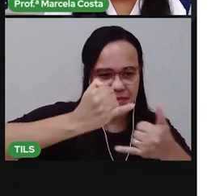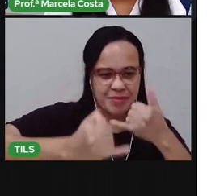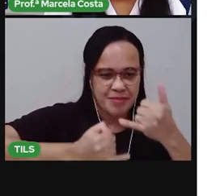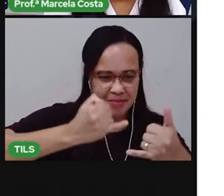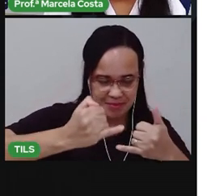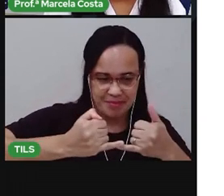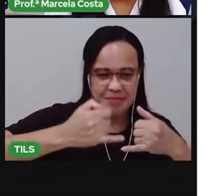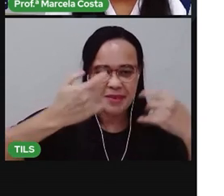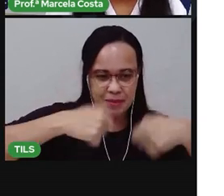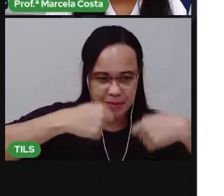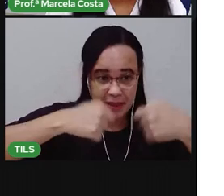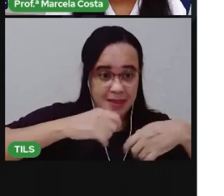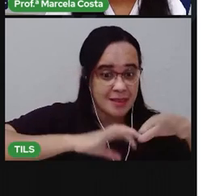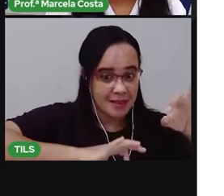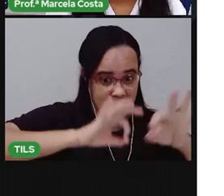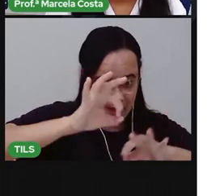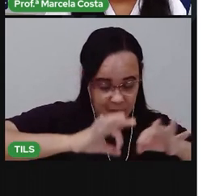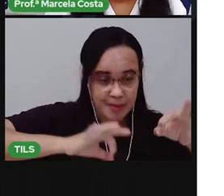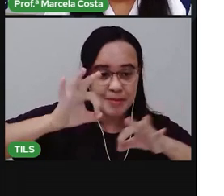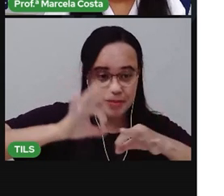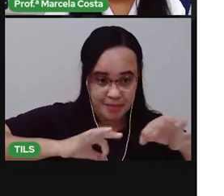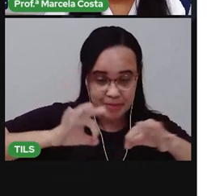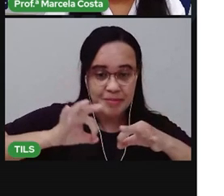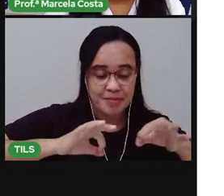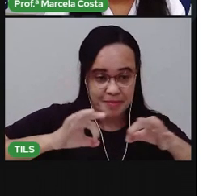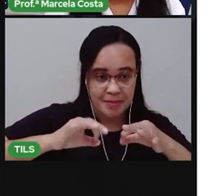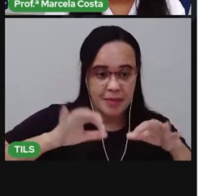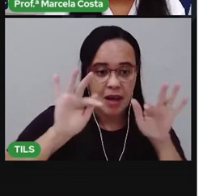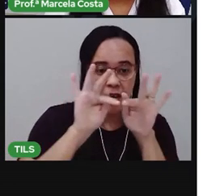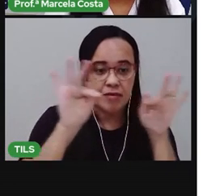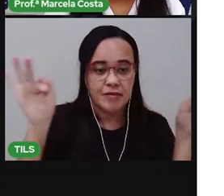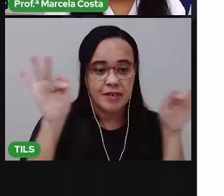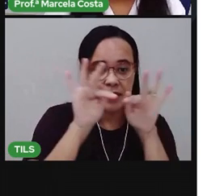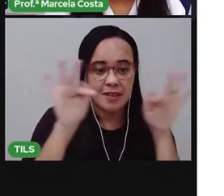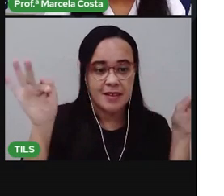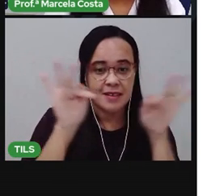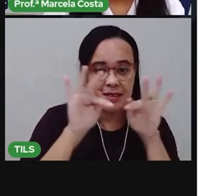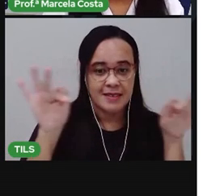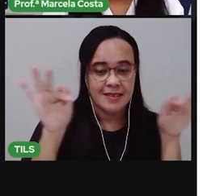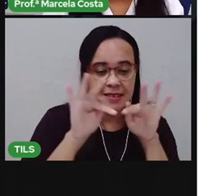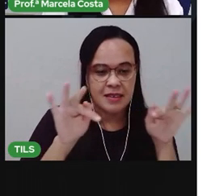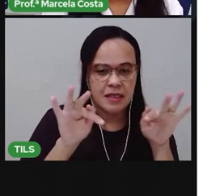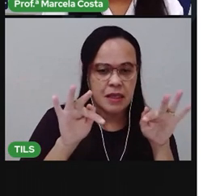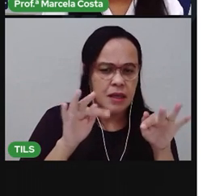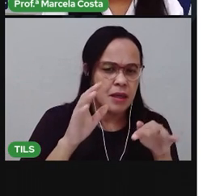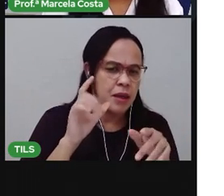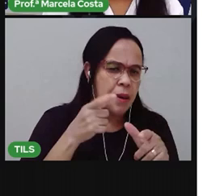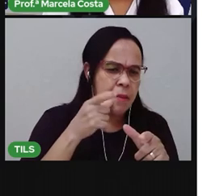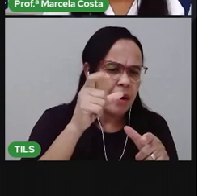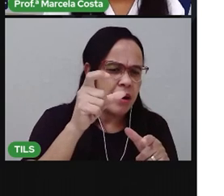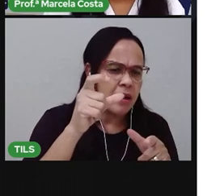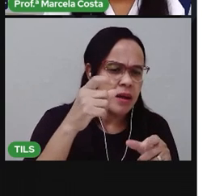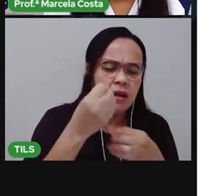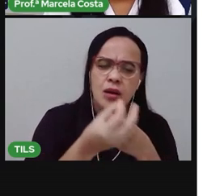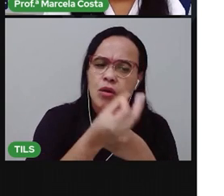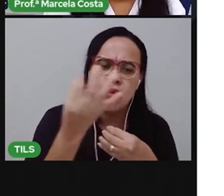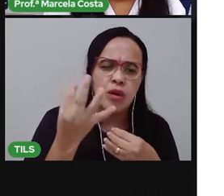Olha. Ou uma frase. Uma frase. Vamos ver quantas palavras tem nessa frase.